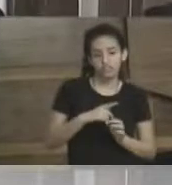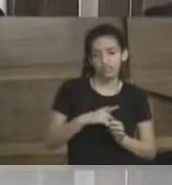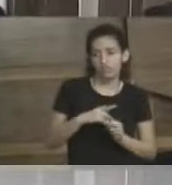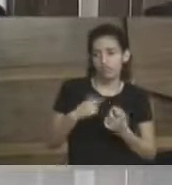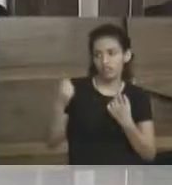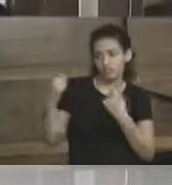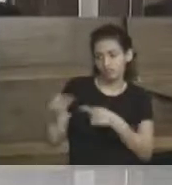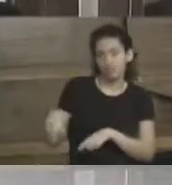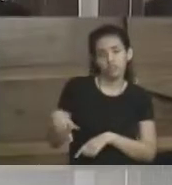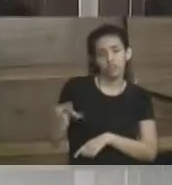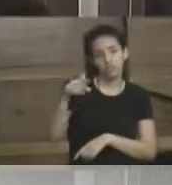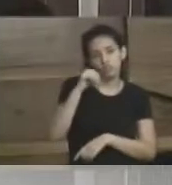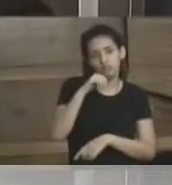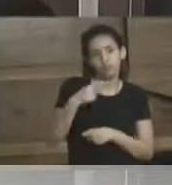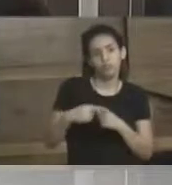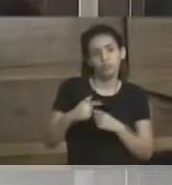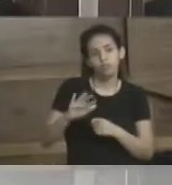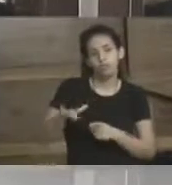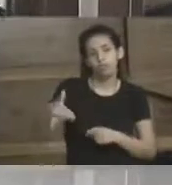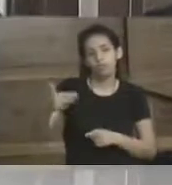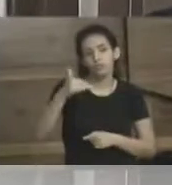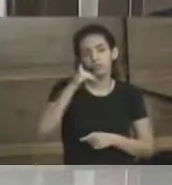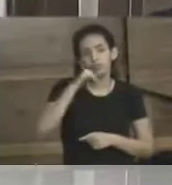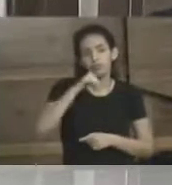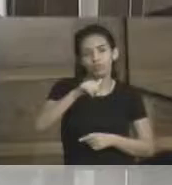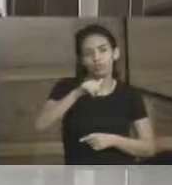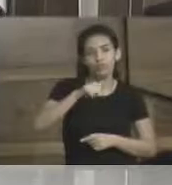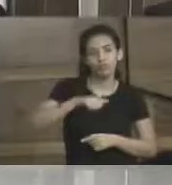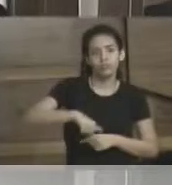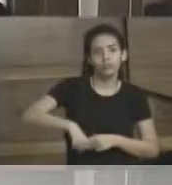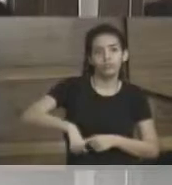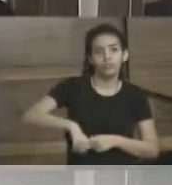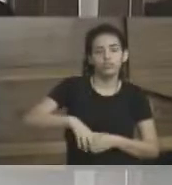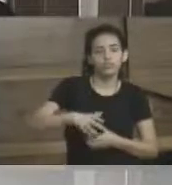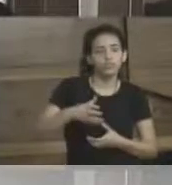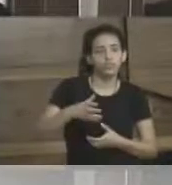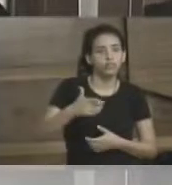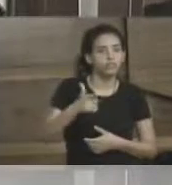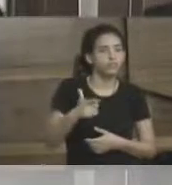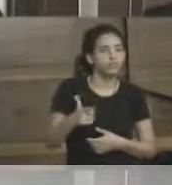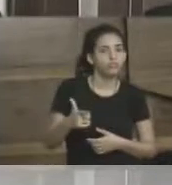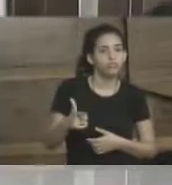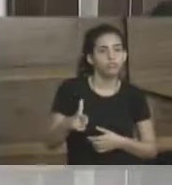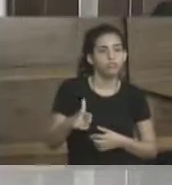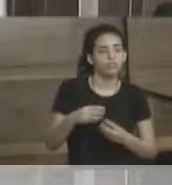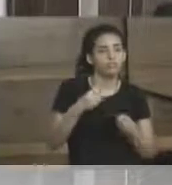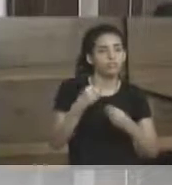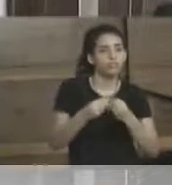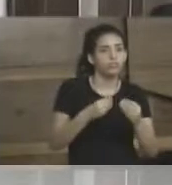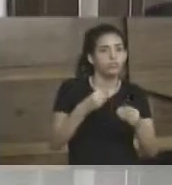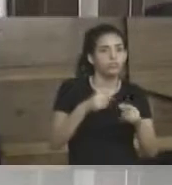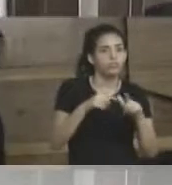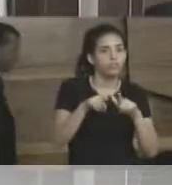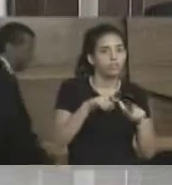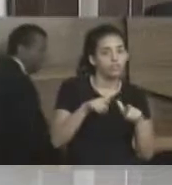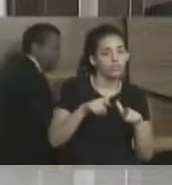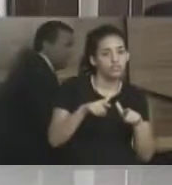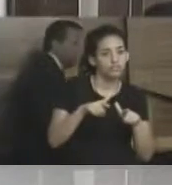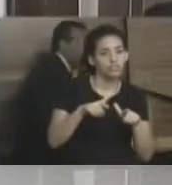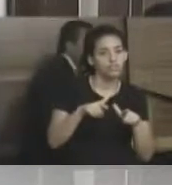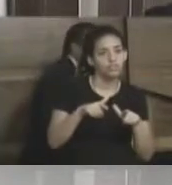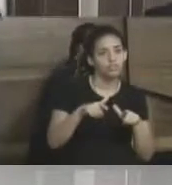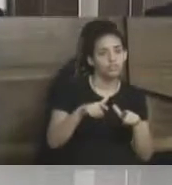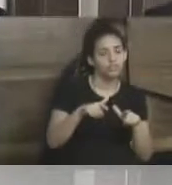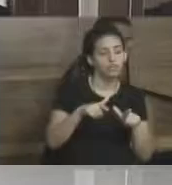Porque, quando a mulher compete em uma frente de trabalho e não tem vaga para ela, isso é preconceito, mas tem vaga para